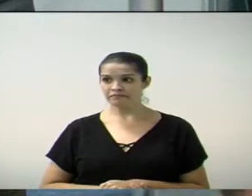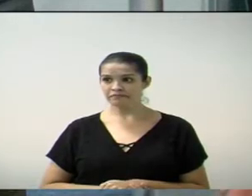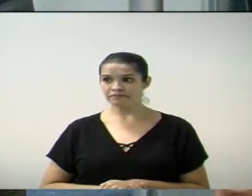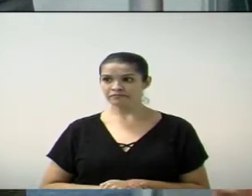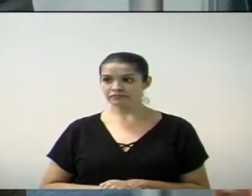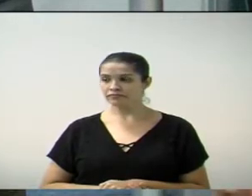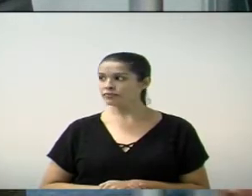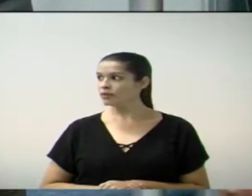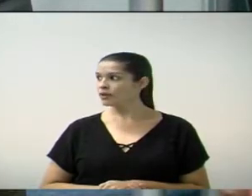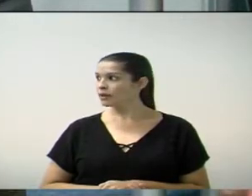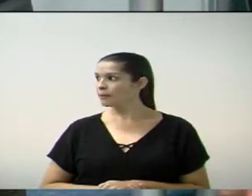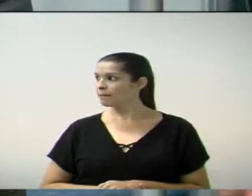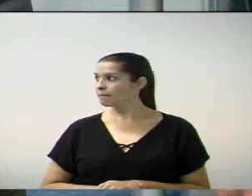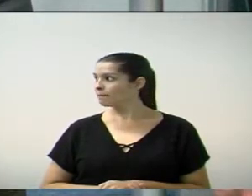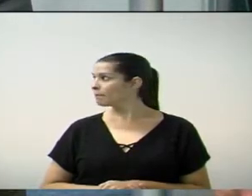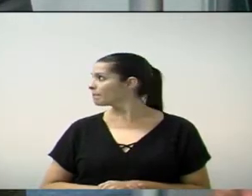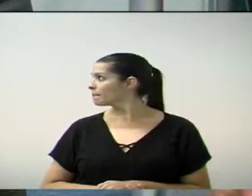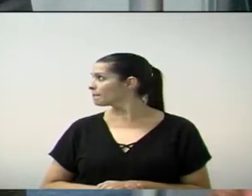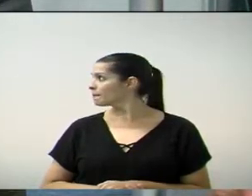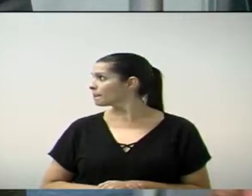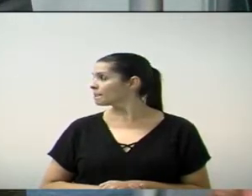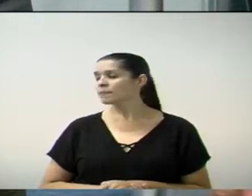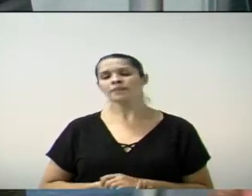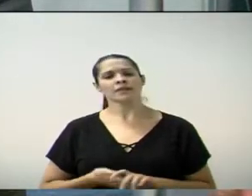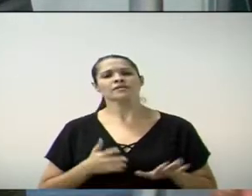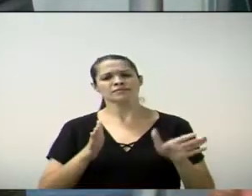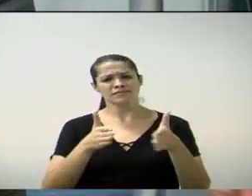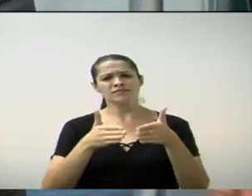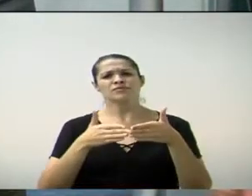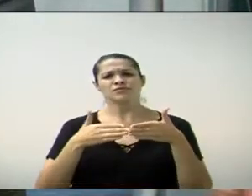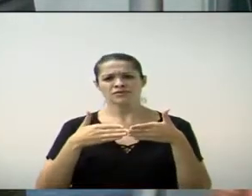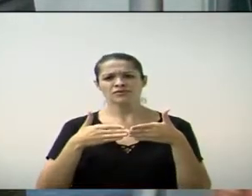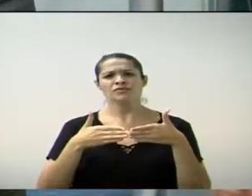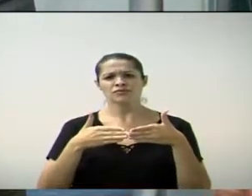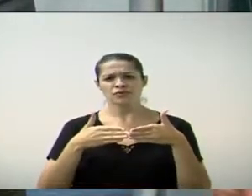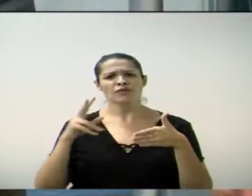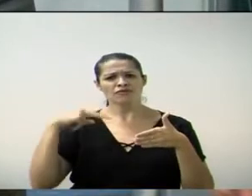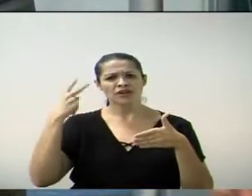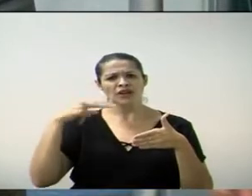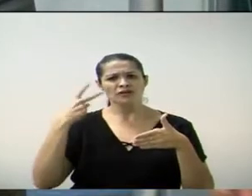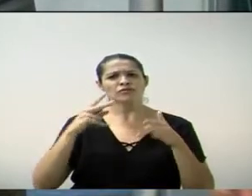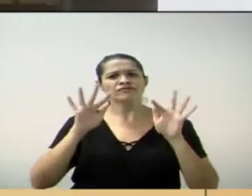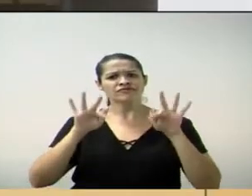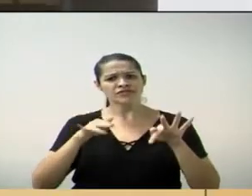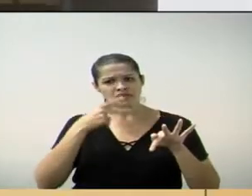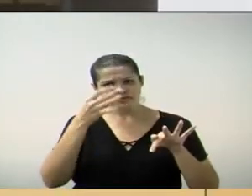Por favor, pessoal, deixa só o vereador concluir e aí vocês podem fazer.